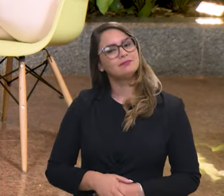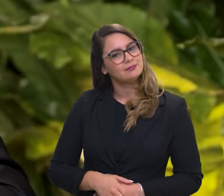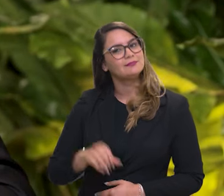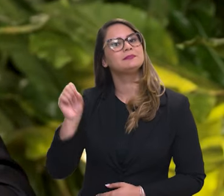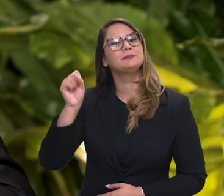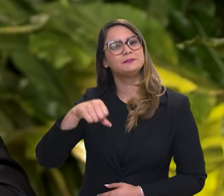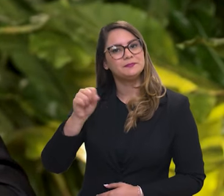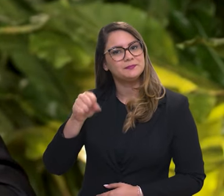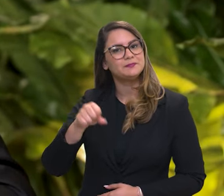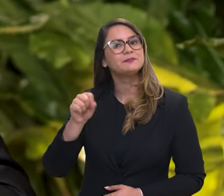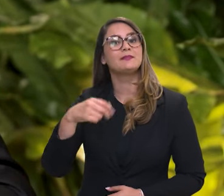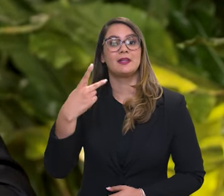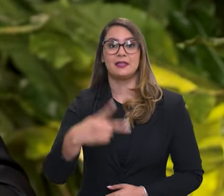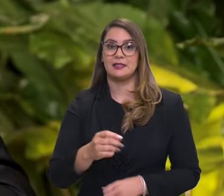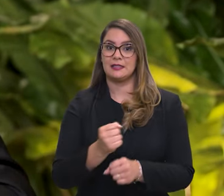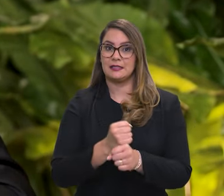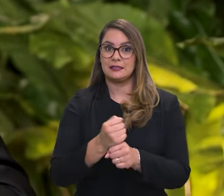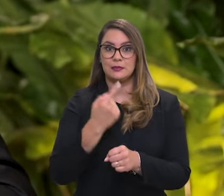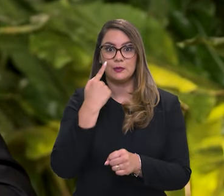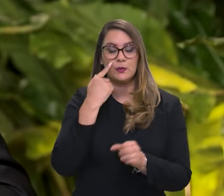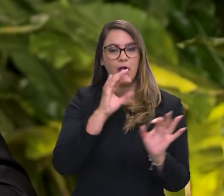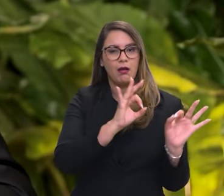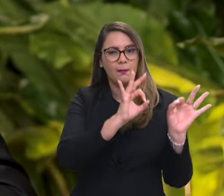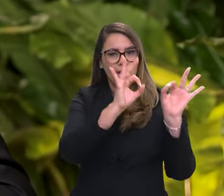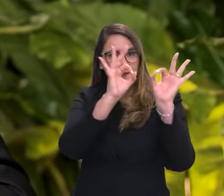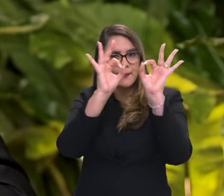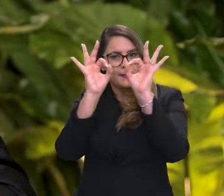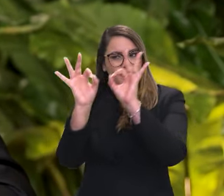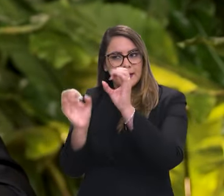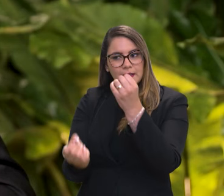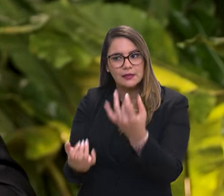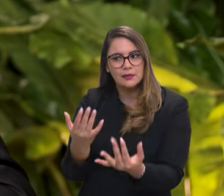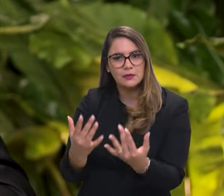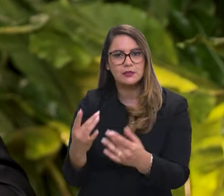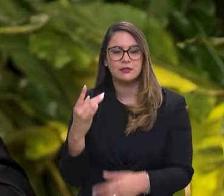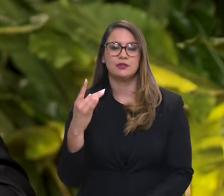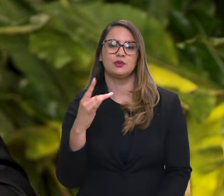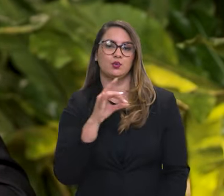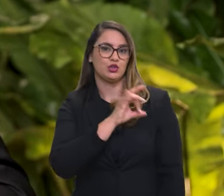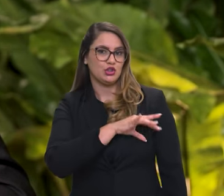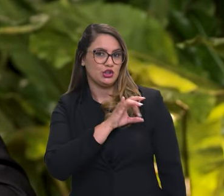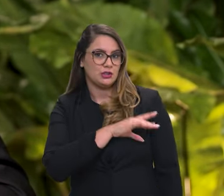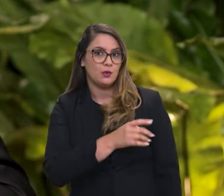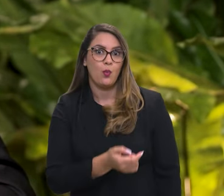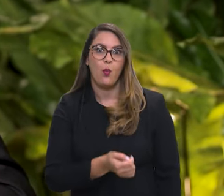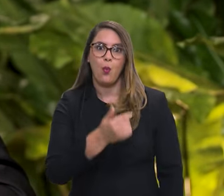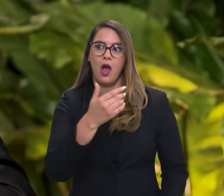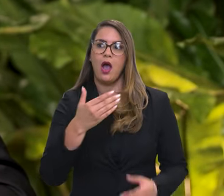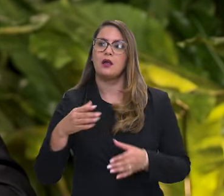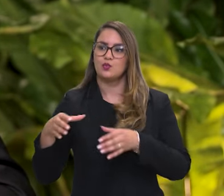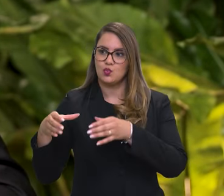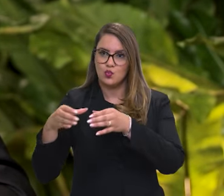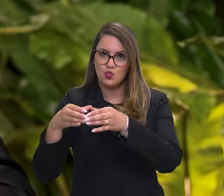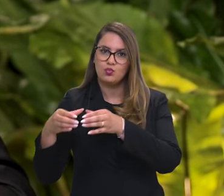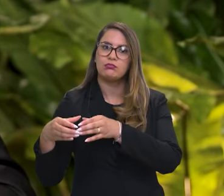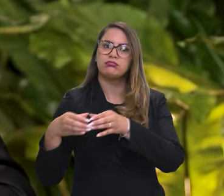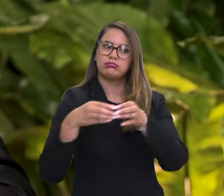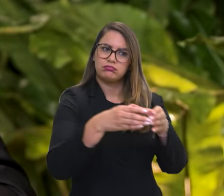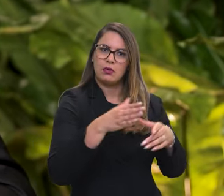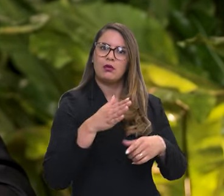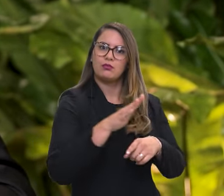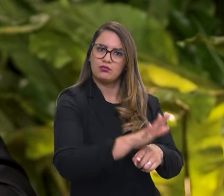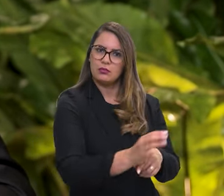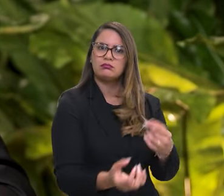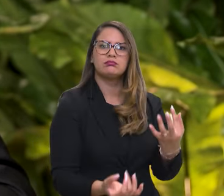ano a gente acompanhou e monitorou os incêndios no Chile. A gente quase mandou brigadistas para lá. Foram incêndios muito graves no começo